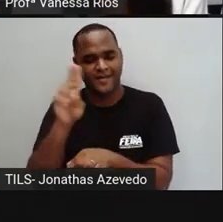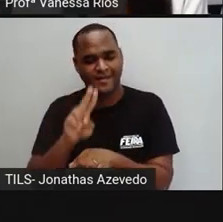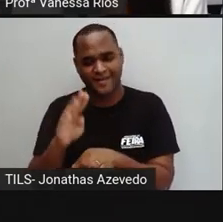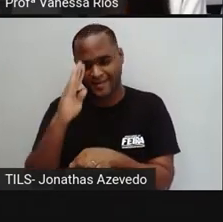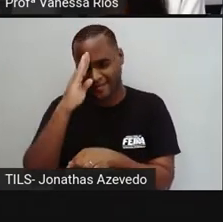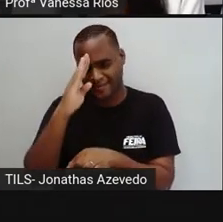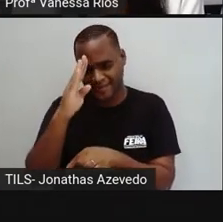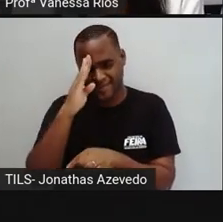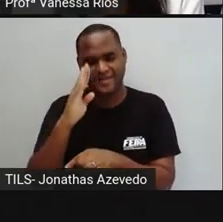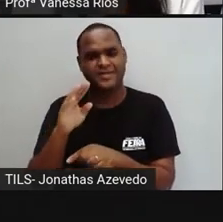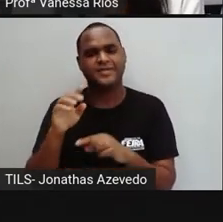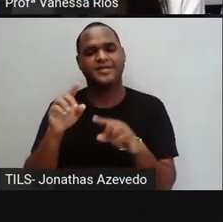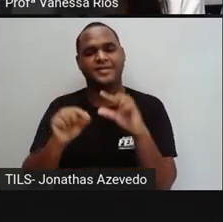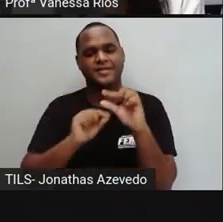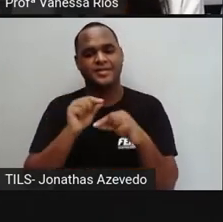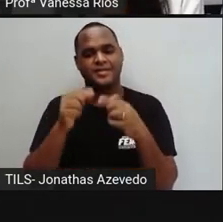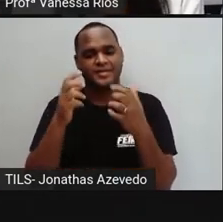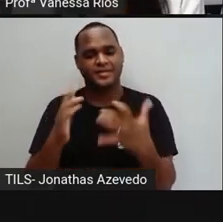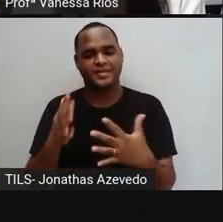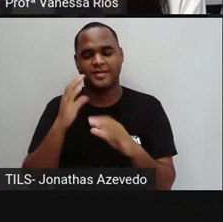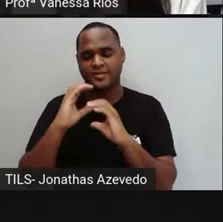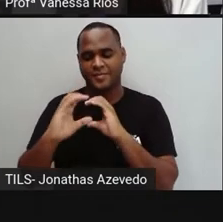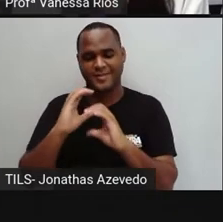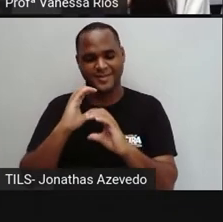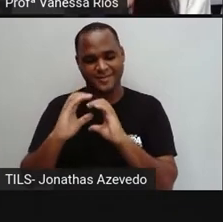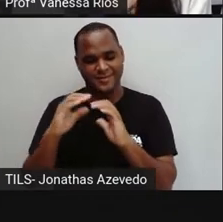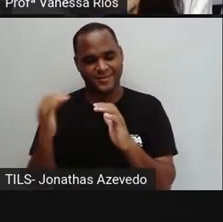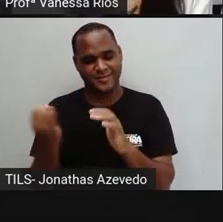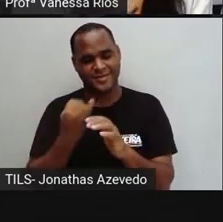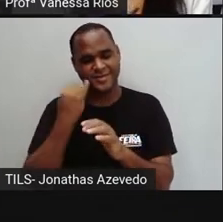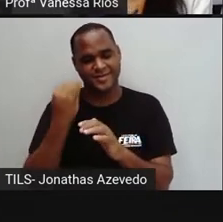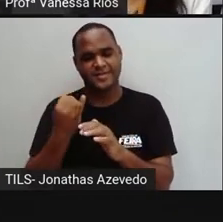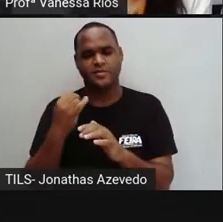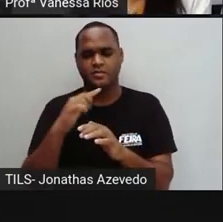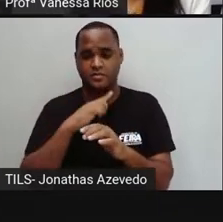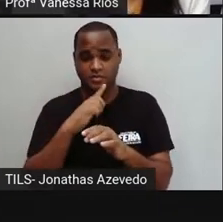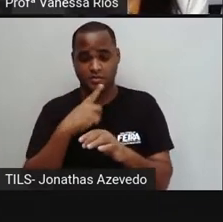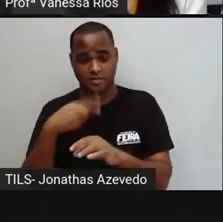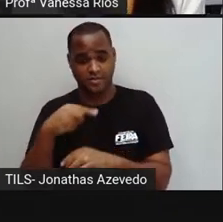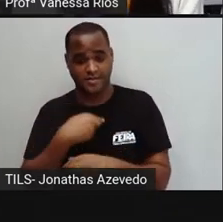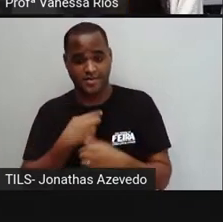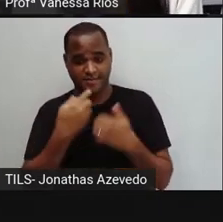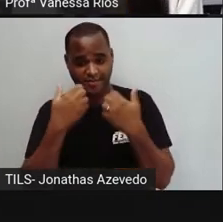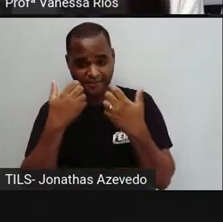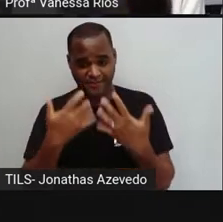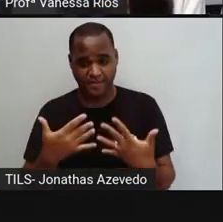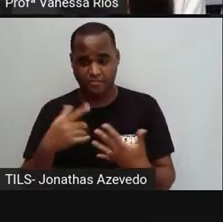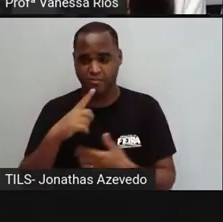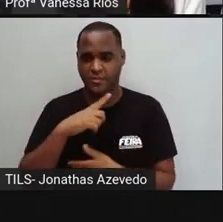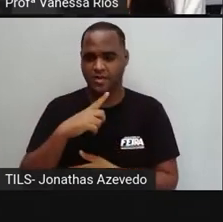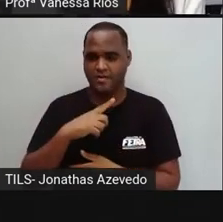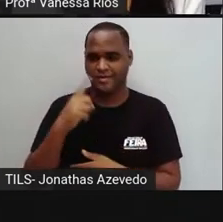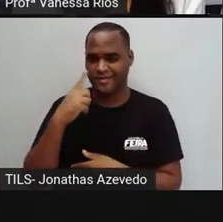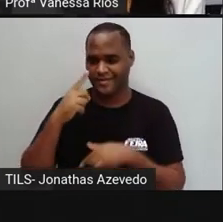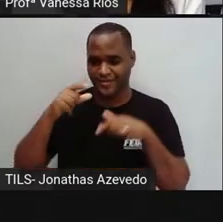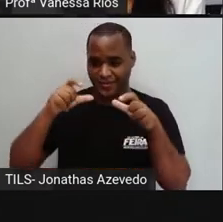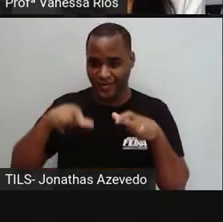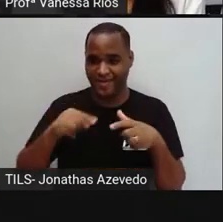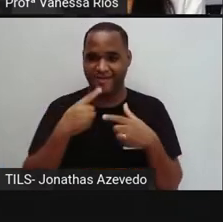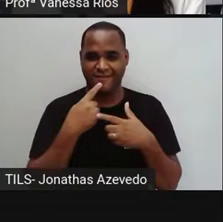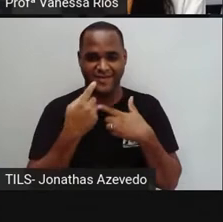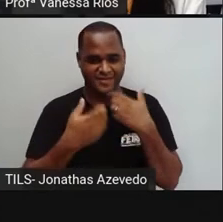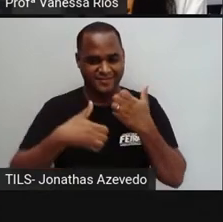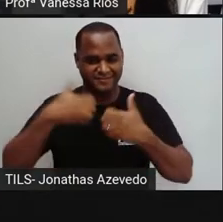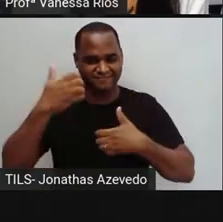principal instrumento, que é a comunicação. Então, dependendo de com quem eu estou falando, dependendo do local que eu estou